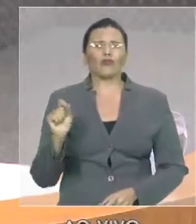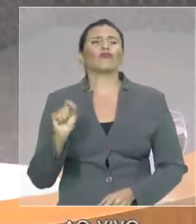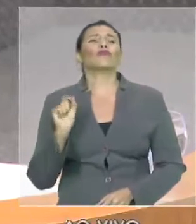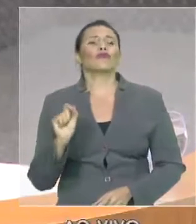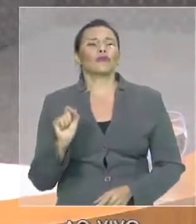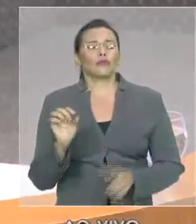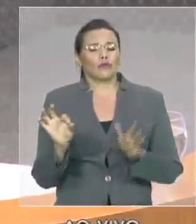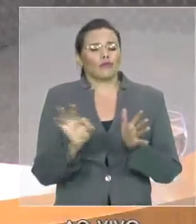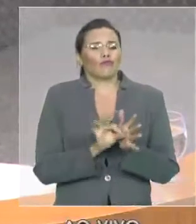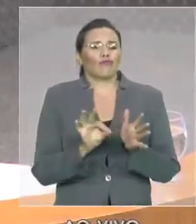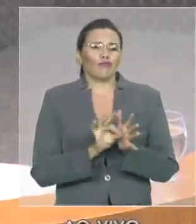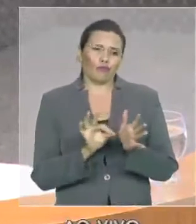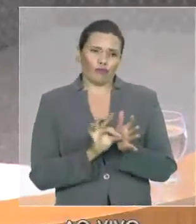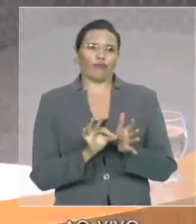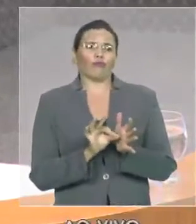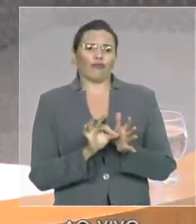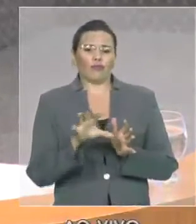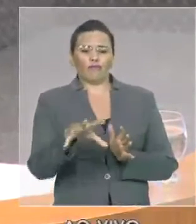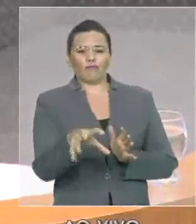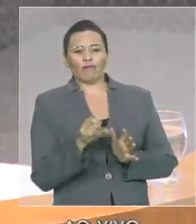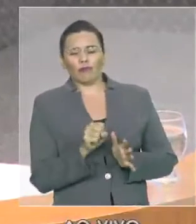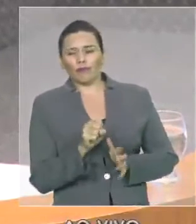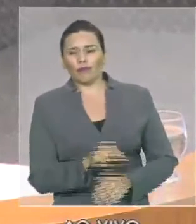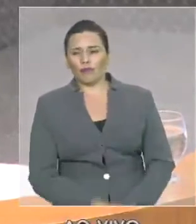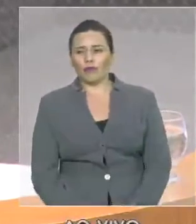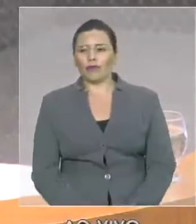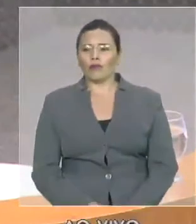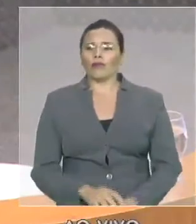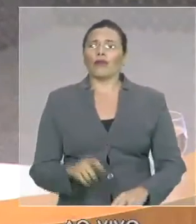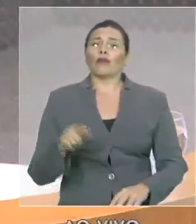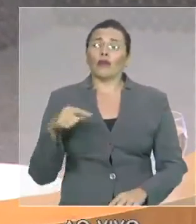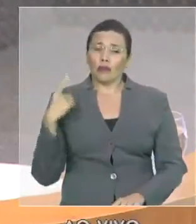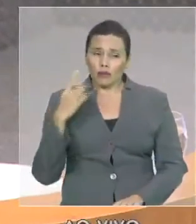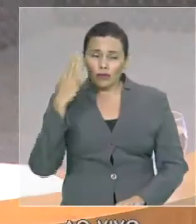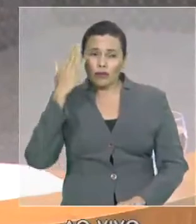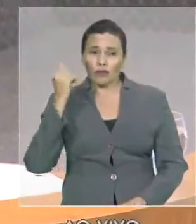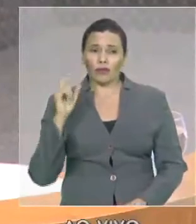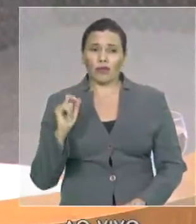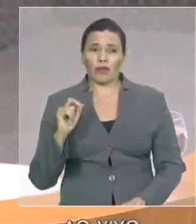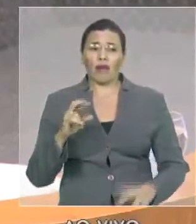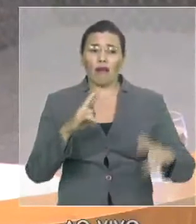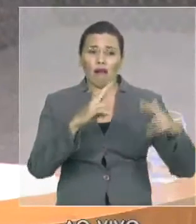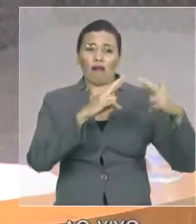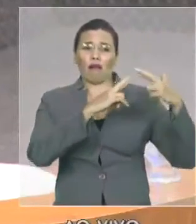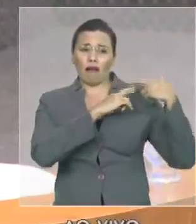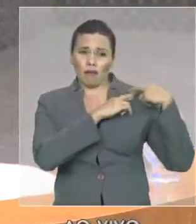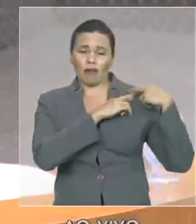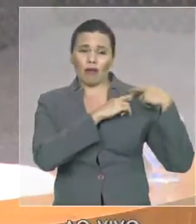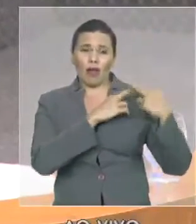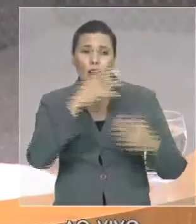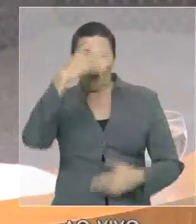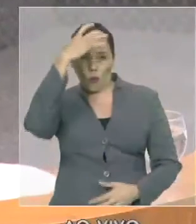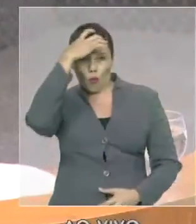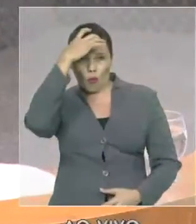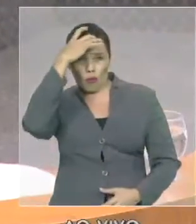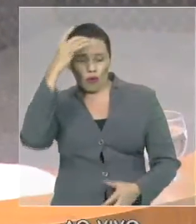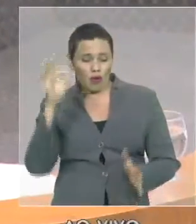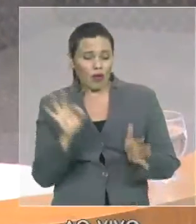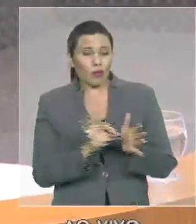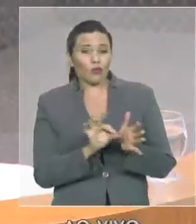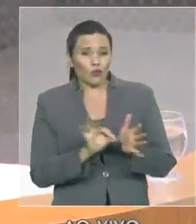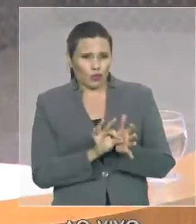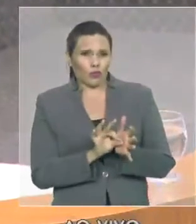razão principal para o crescimento da criminalidade no Maranhão. Vejam, analisem comigo,